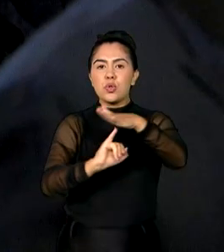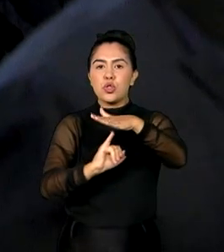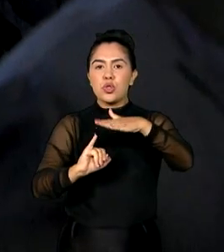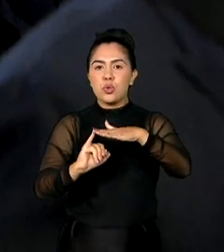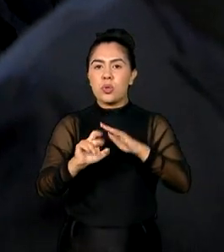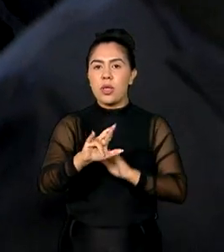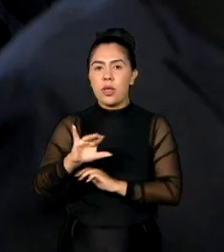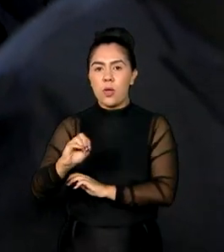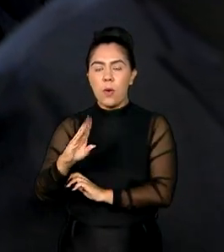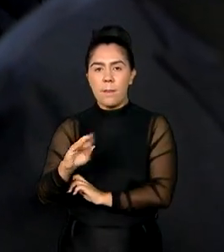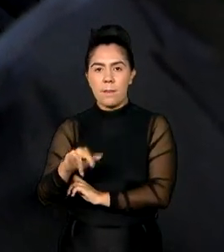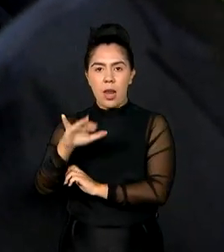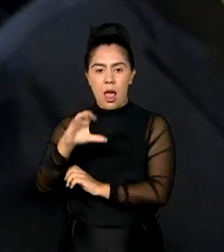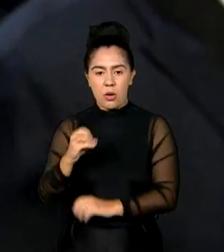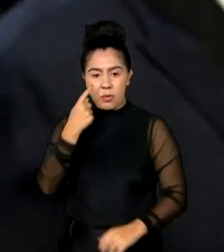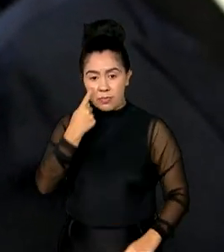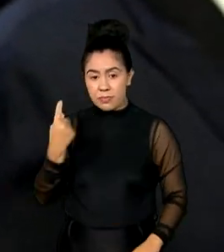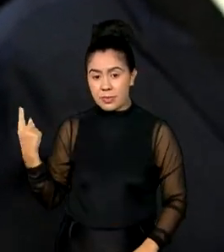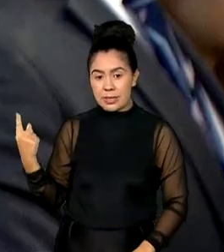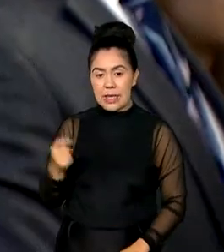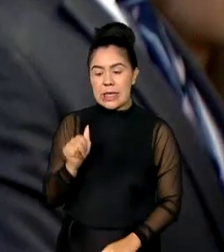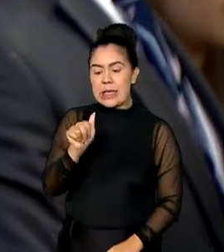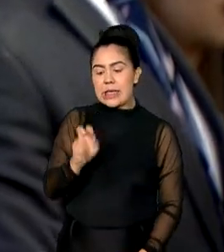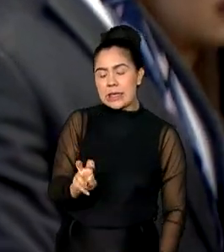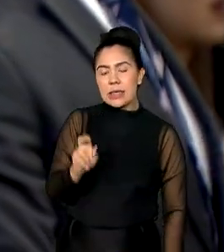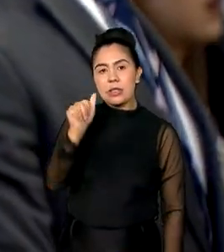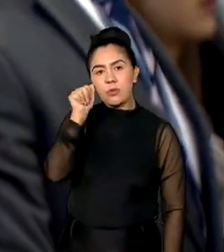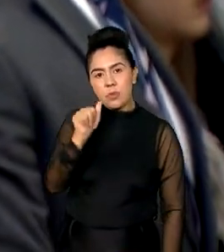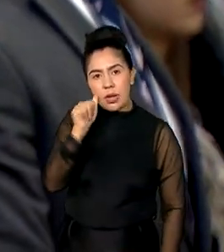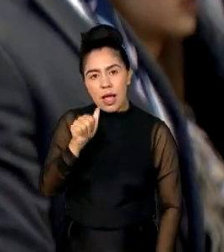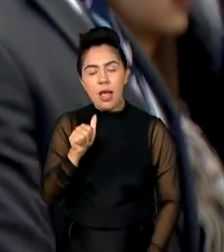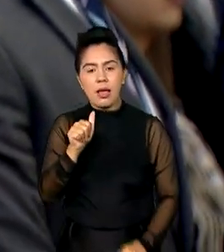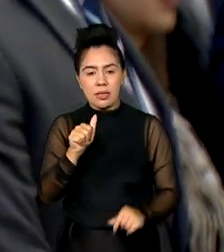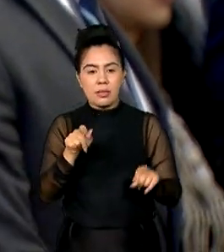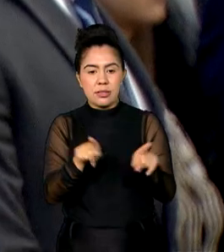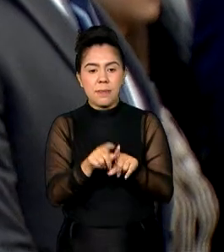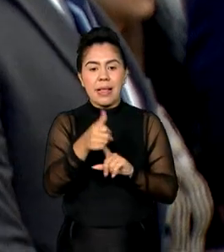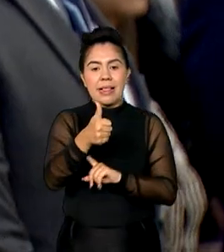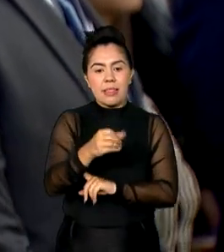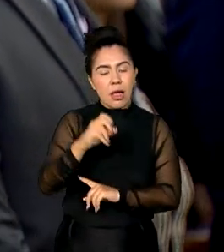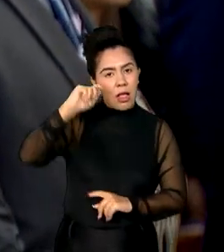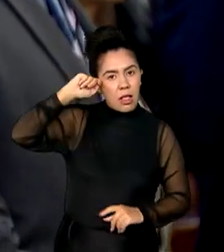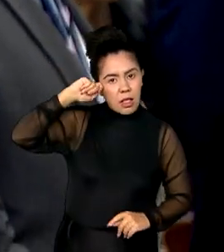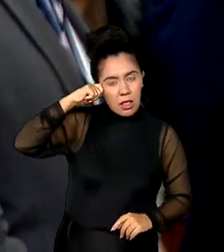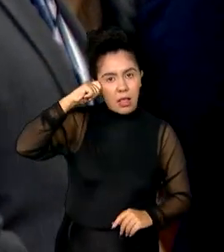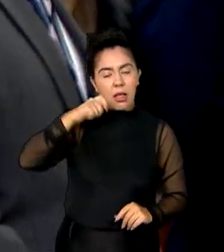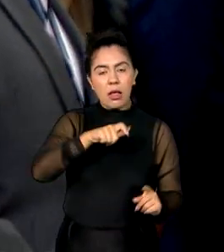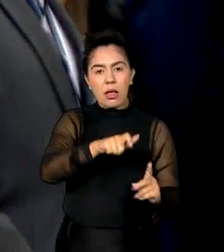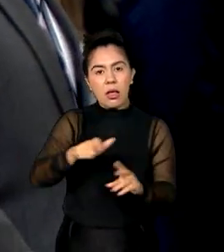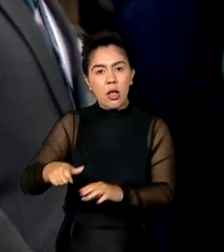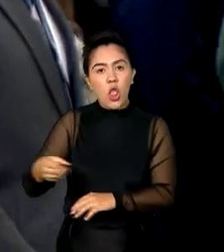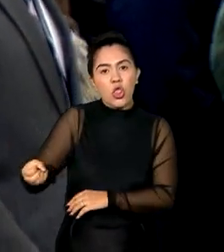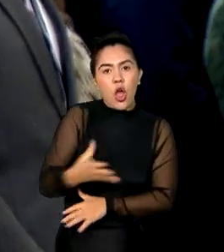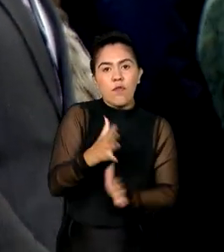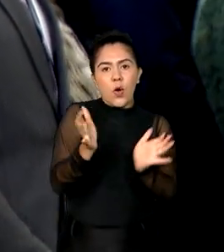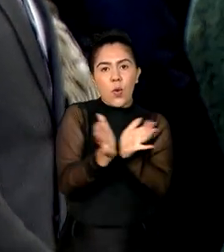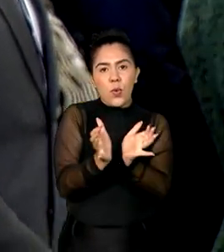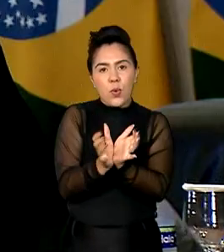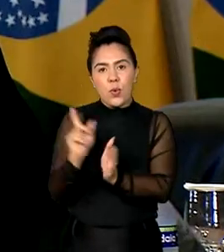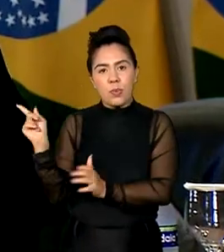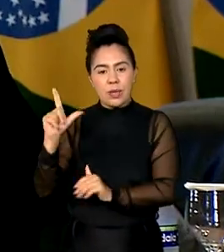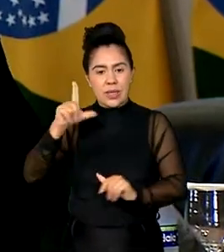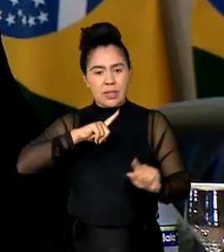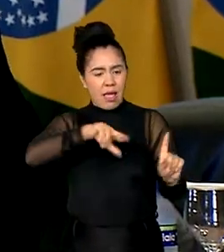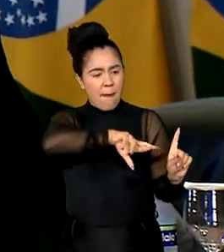Com 15 mulheres e 10 negros entre os 36 formandos, a nova turma do Instituto Rio Branco é a mais diversa da